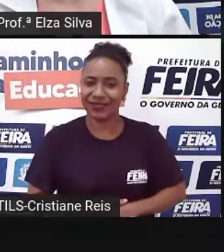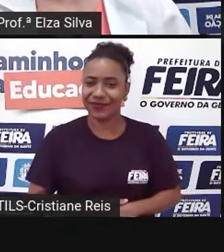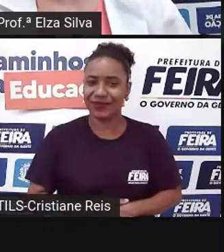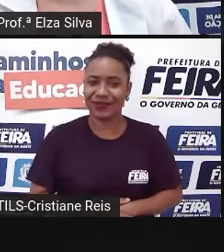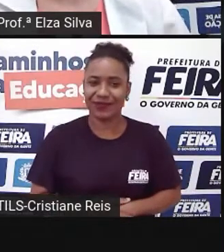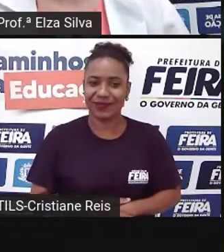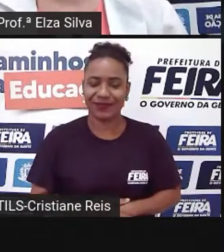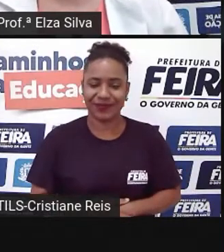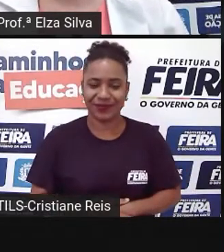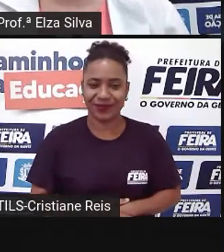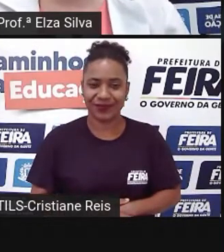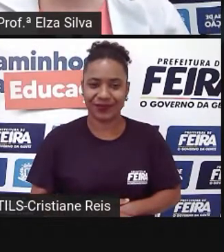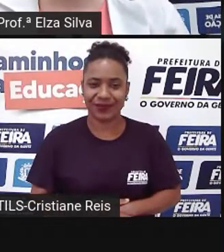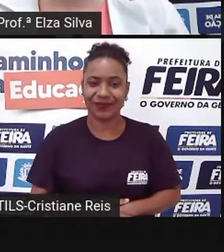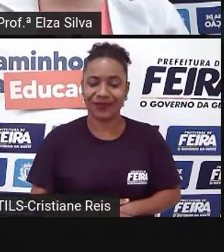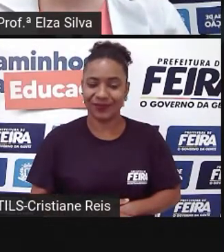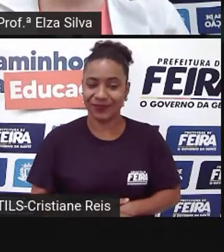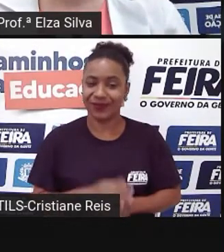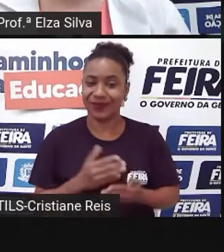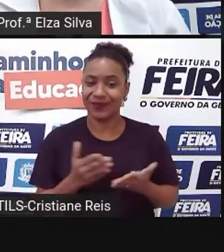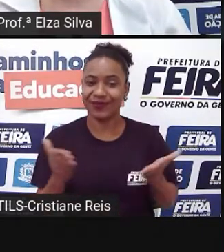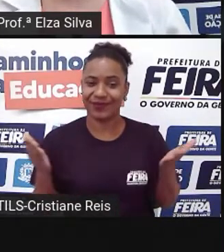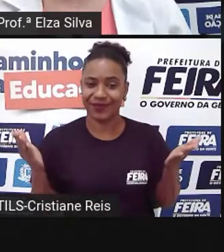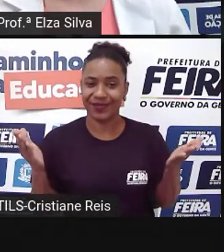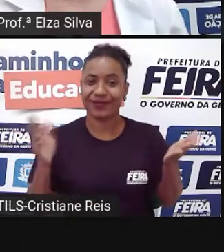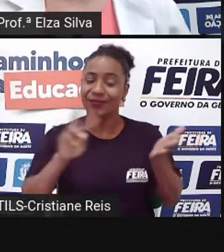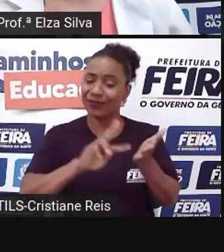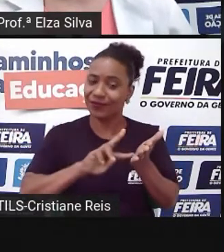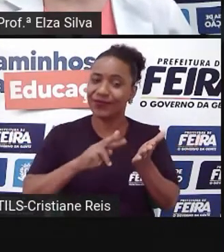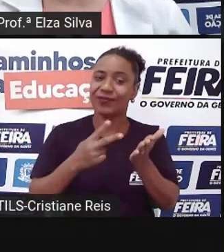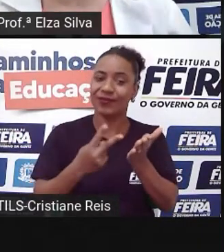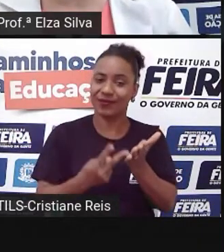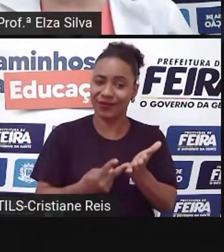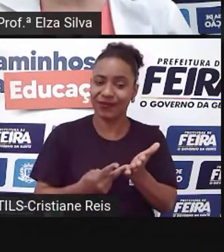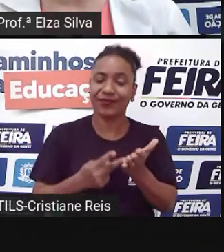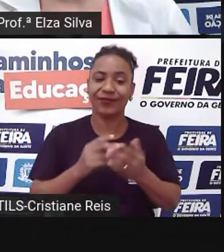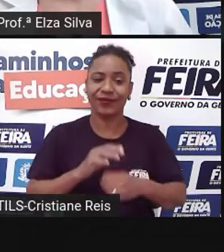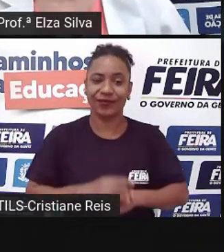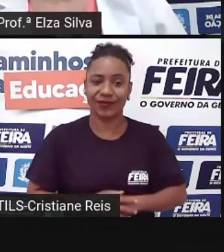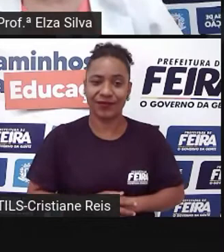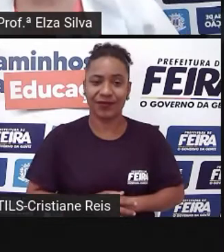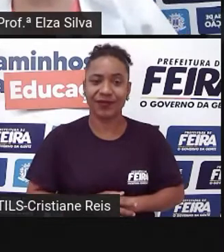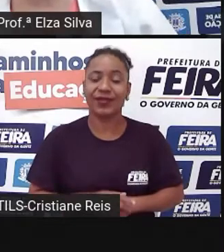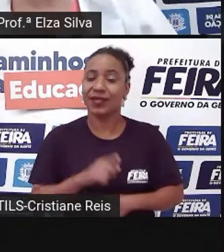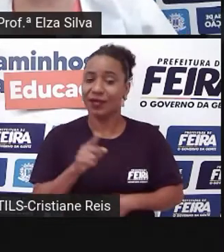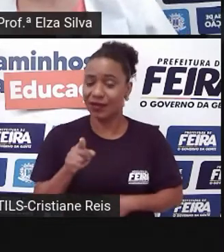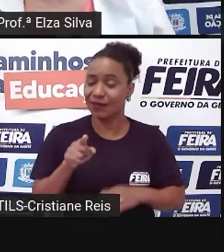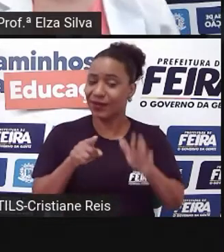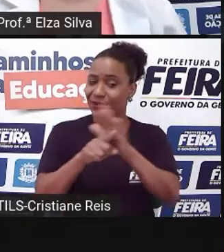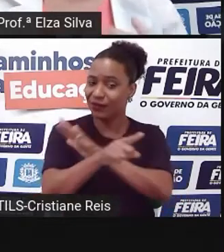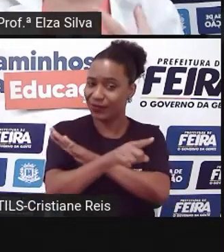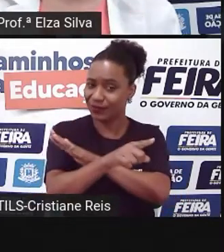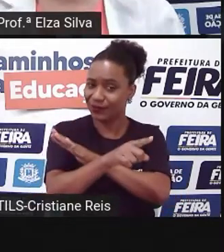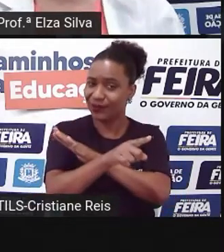all about your life story E ele quer então que agora Rosie, né? Porque já é que ele está se